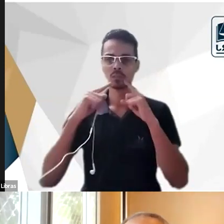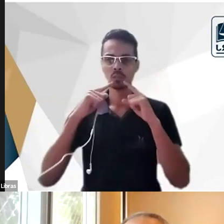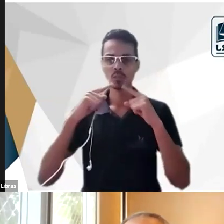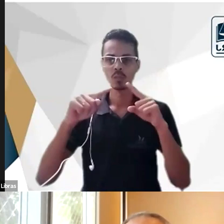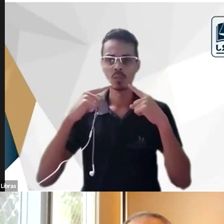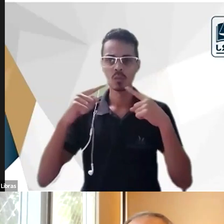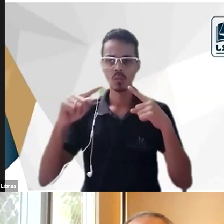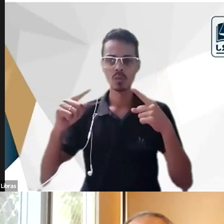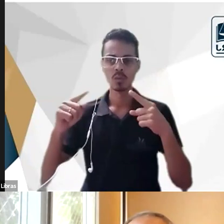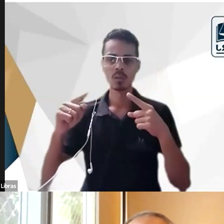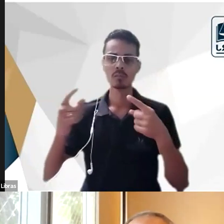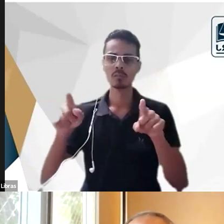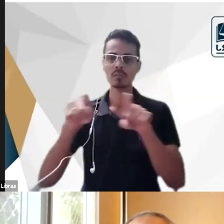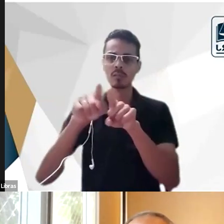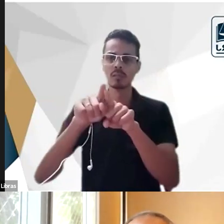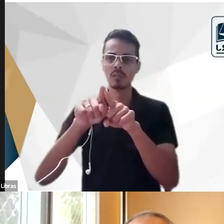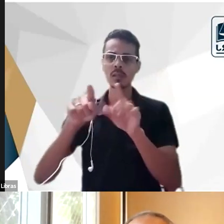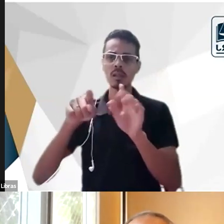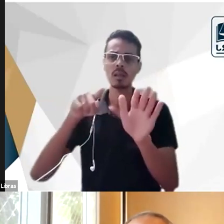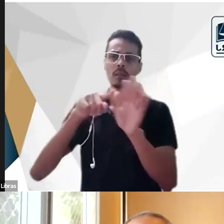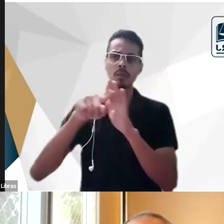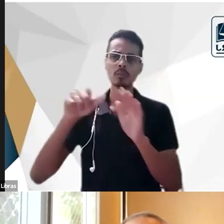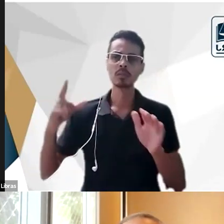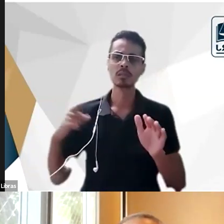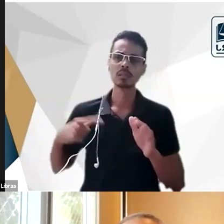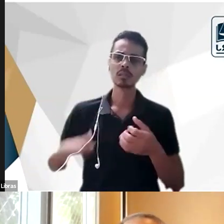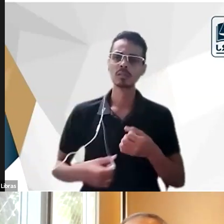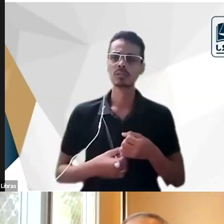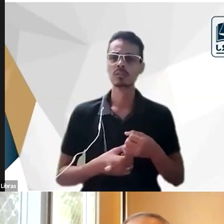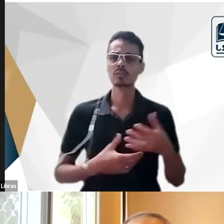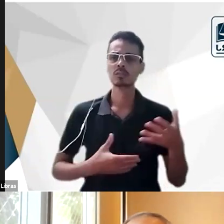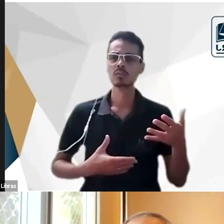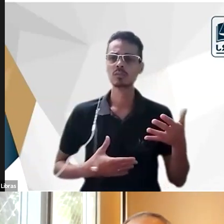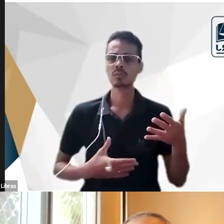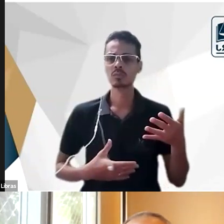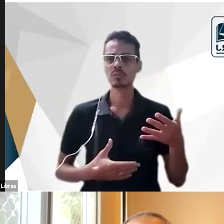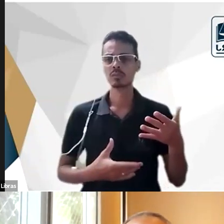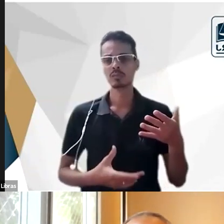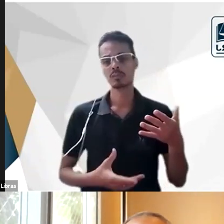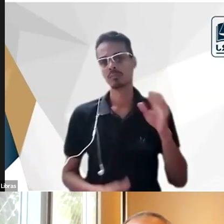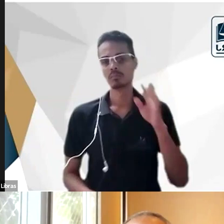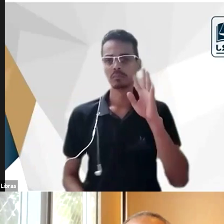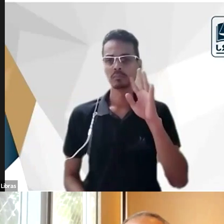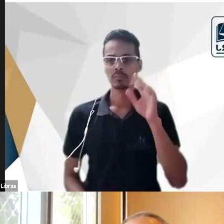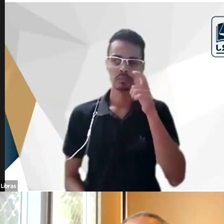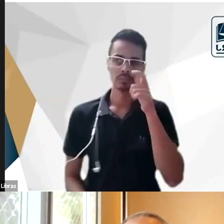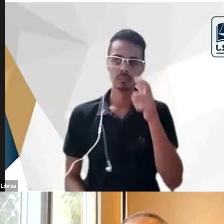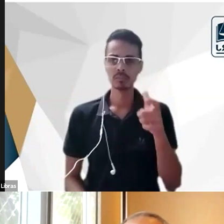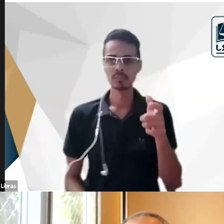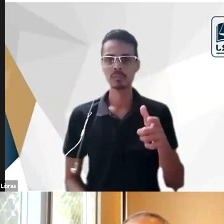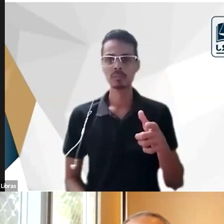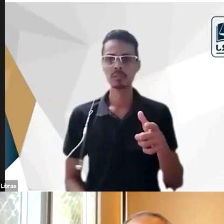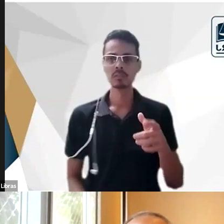acrescentar uma pergunta que foi trazida no chat e também uma informação bacana interessante dizendo que a Academia Sergipana de Letras